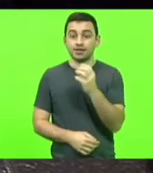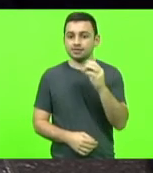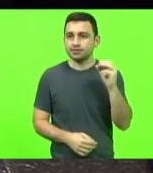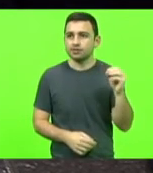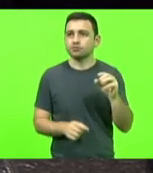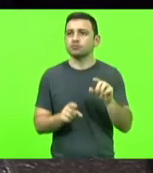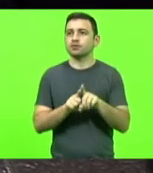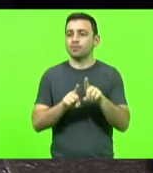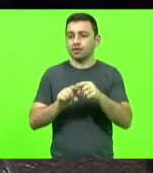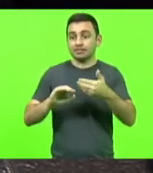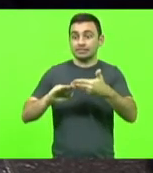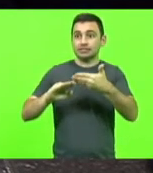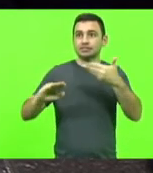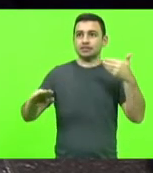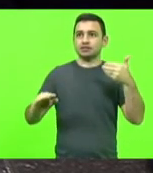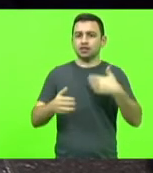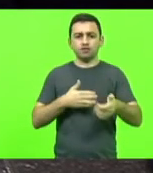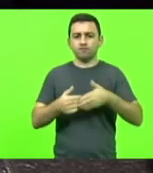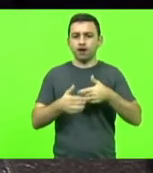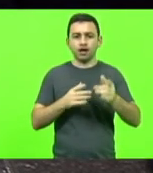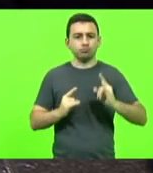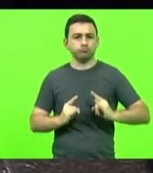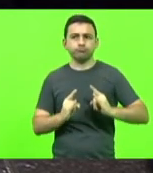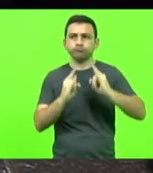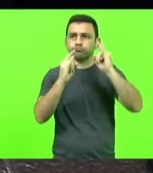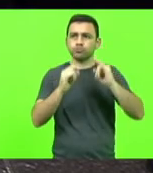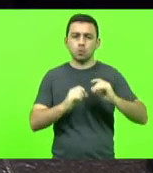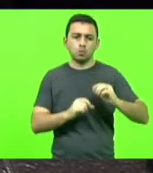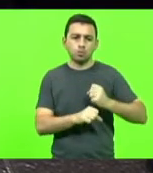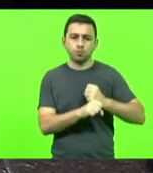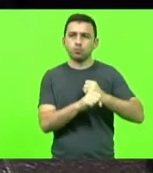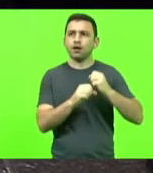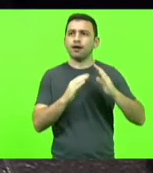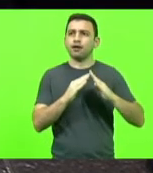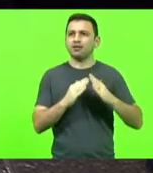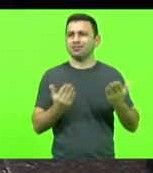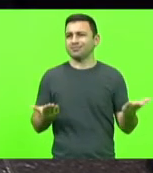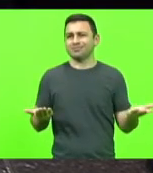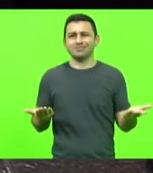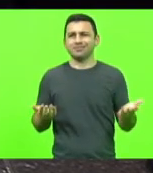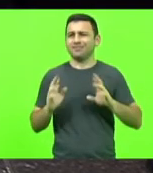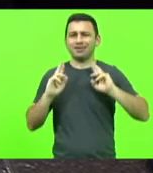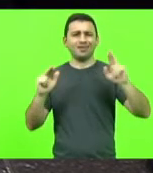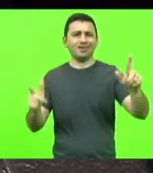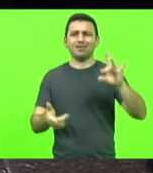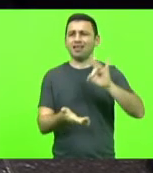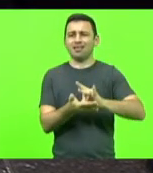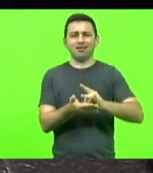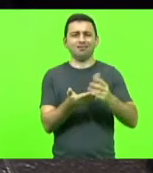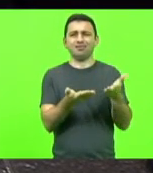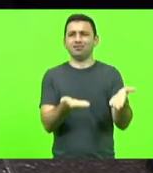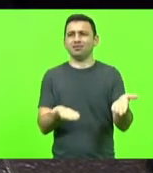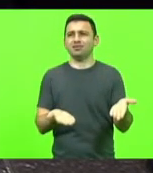para qualquer edificação no Brasil foge totalmente da realidade e